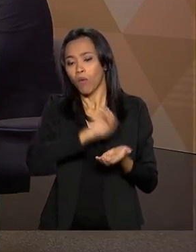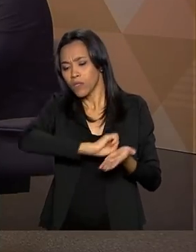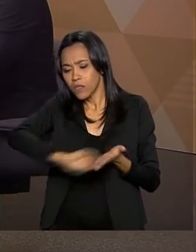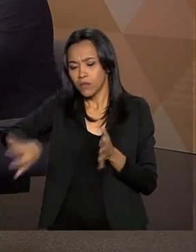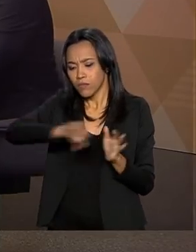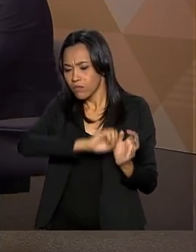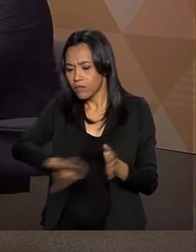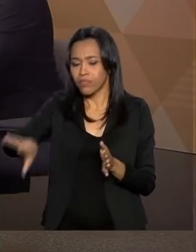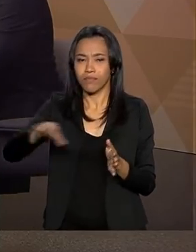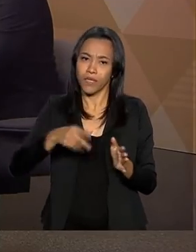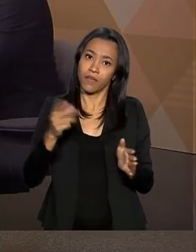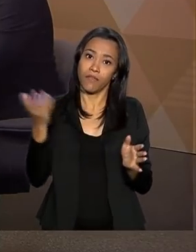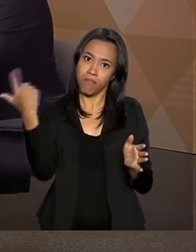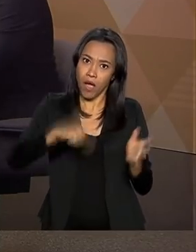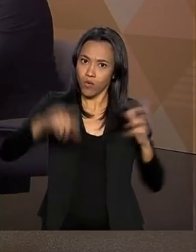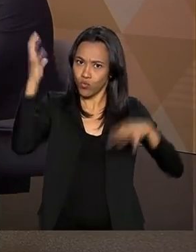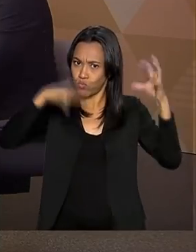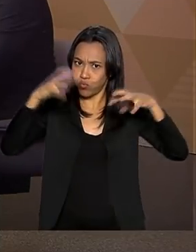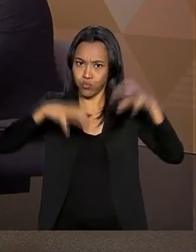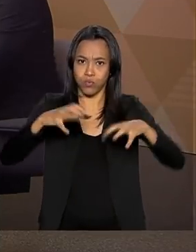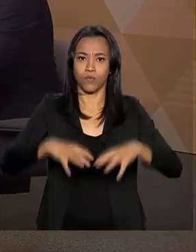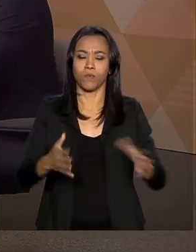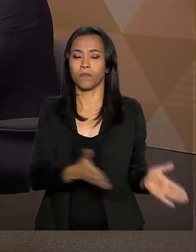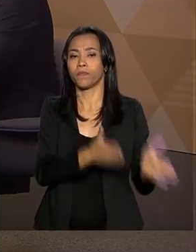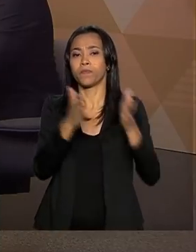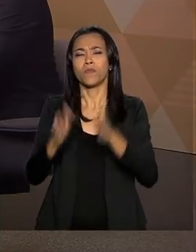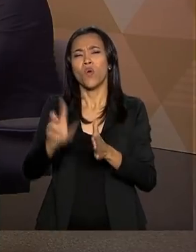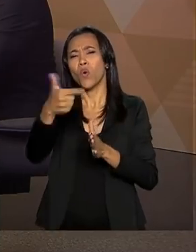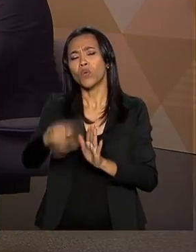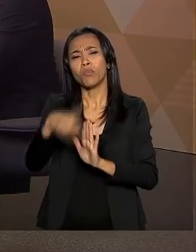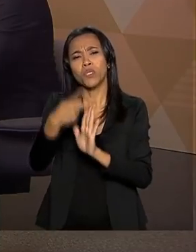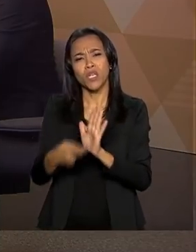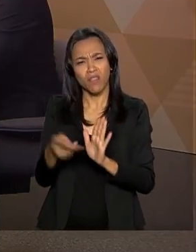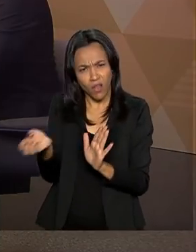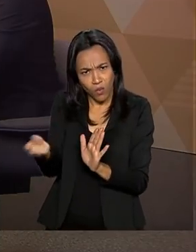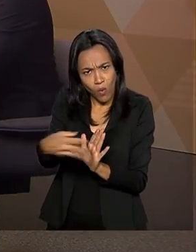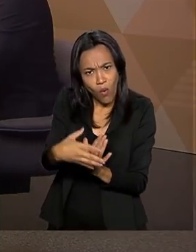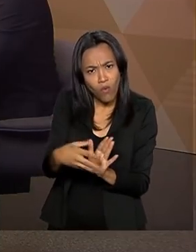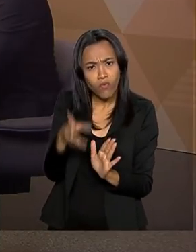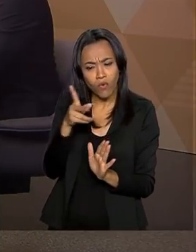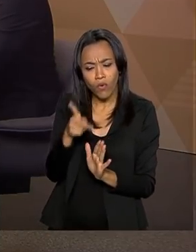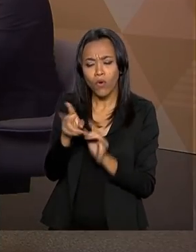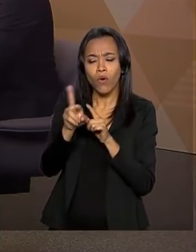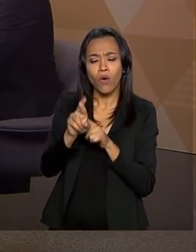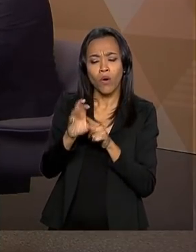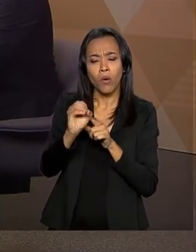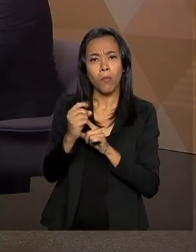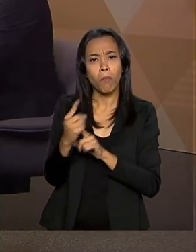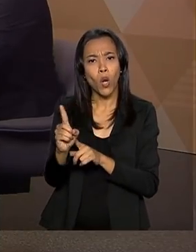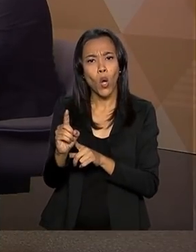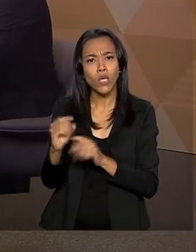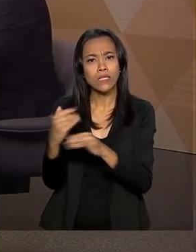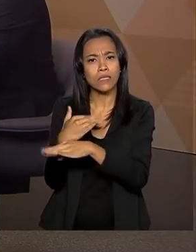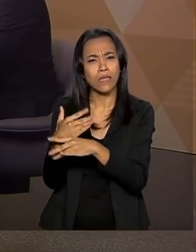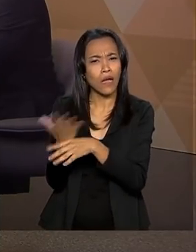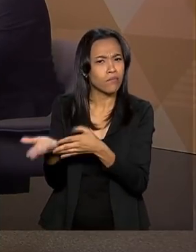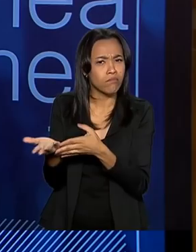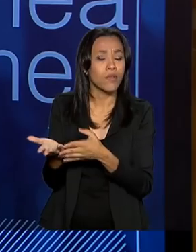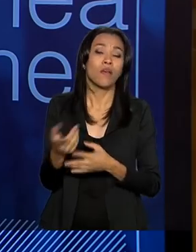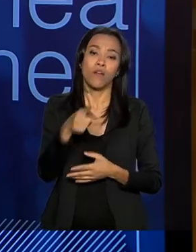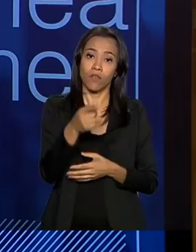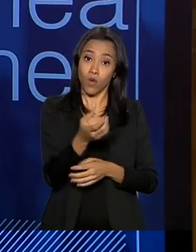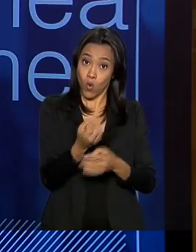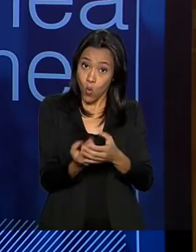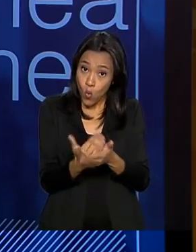cada vez vêm num volume maior. O ProCidades também é um programa novo no Ministério, ministro? O programa foi instituído no ano